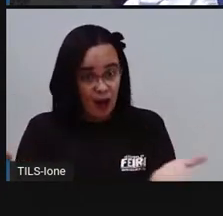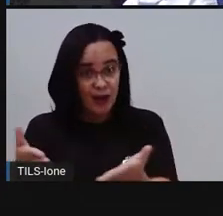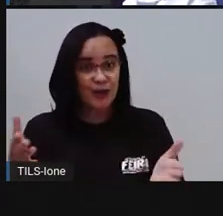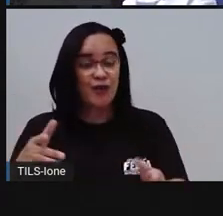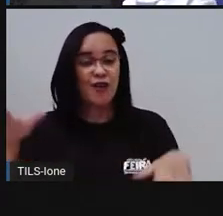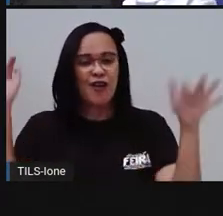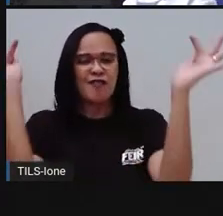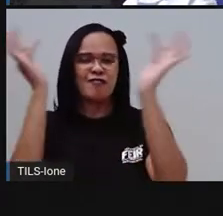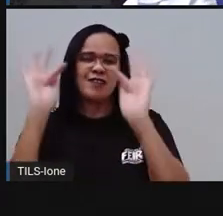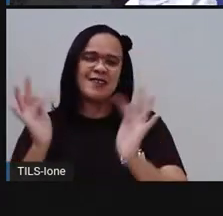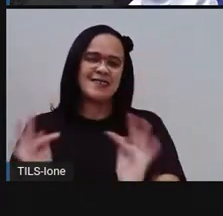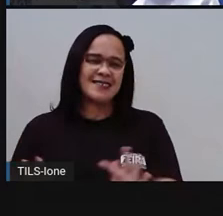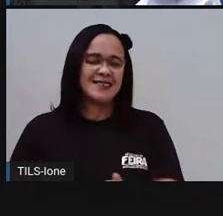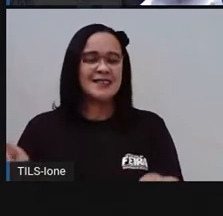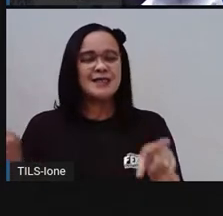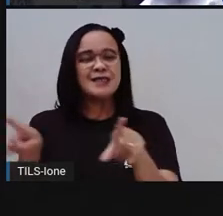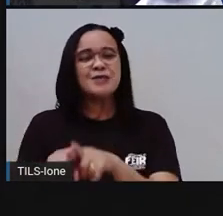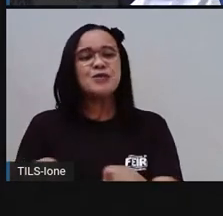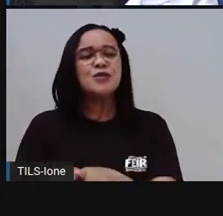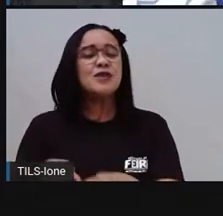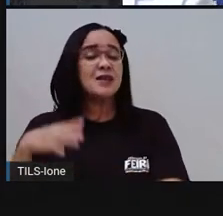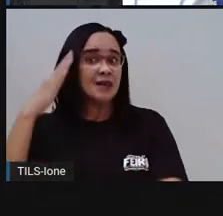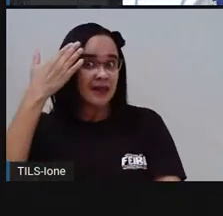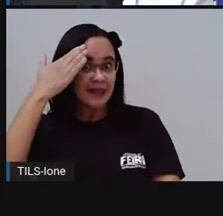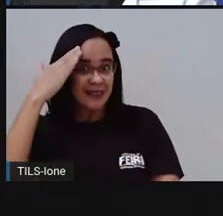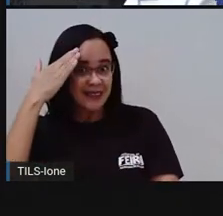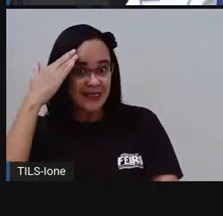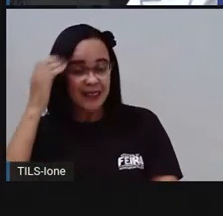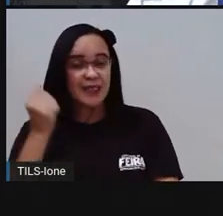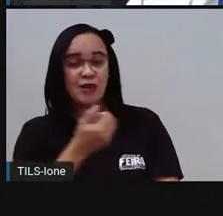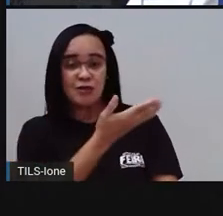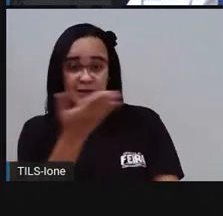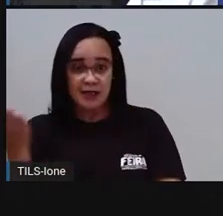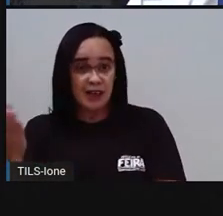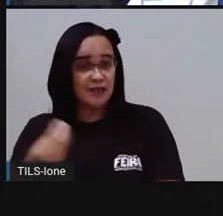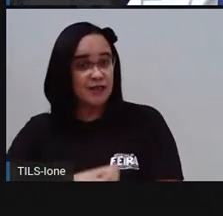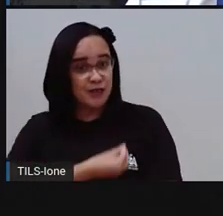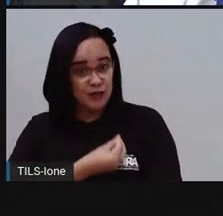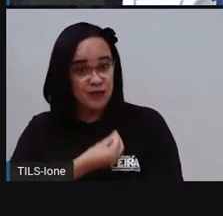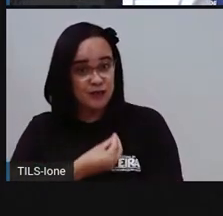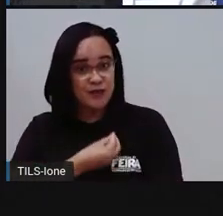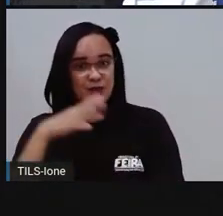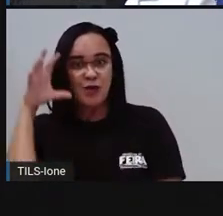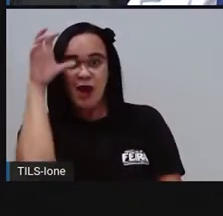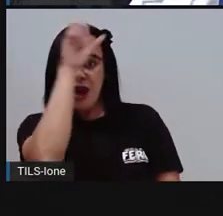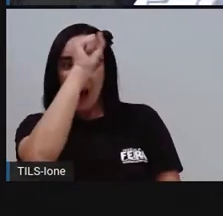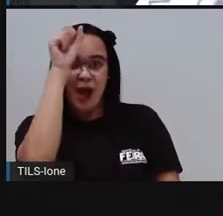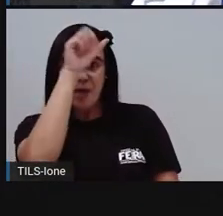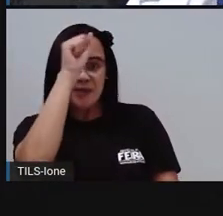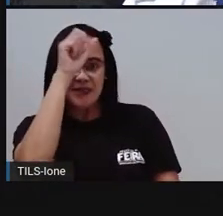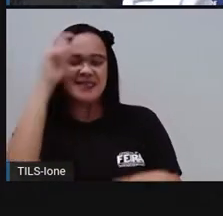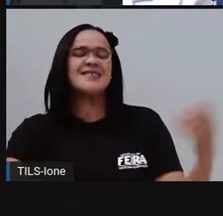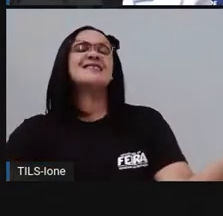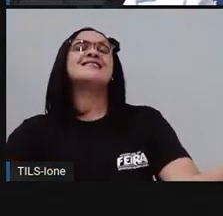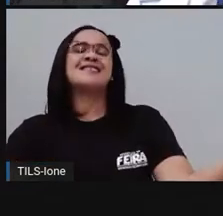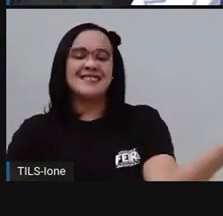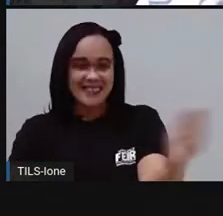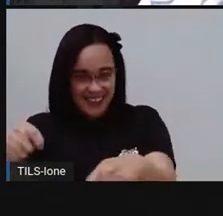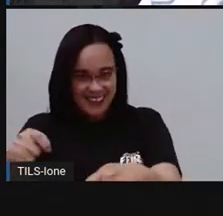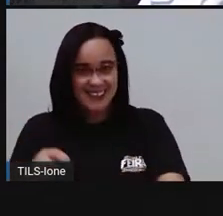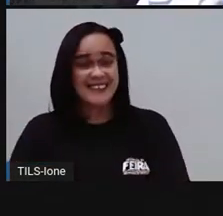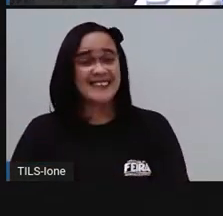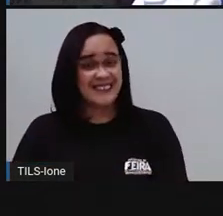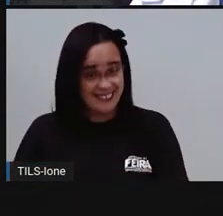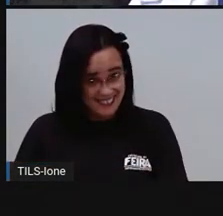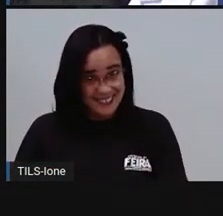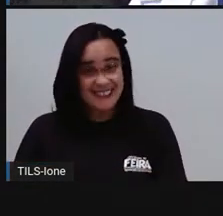todo mundo é aprendiz. Olha que legal! As autoras, a autora e a ilustradora